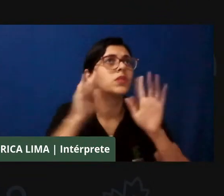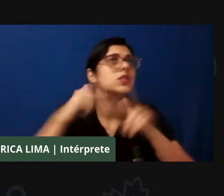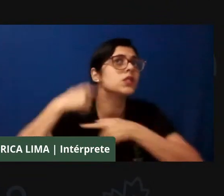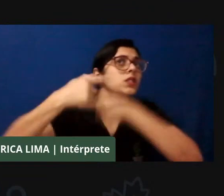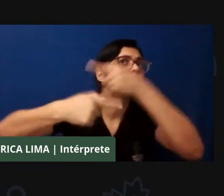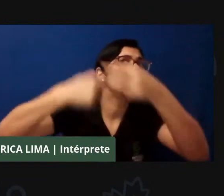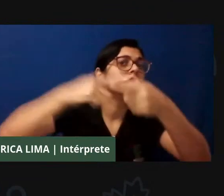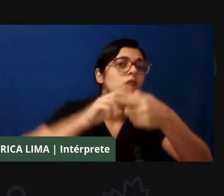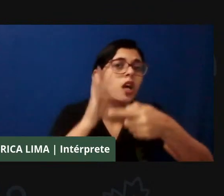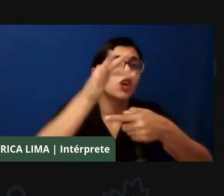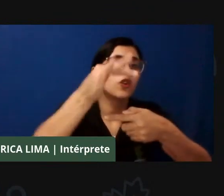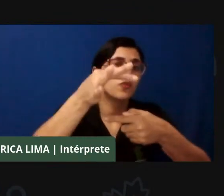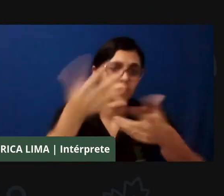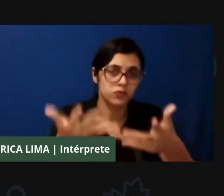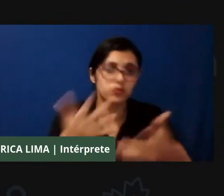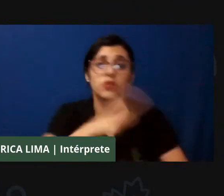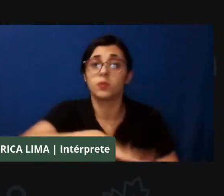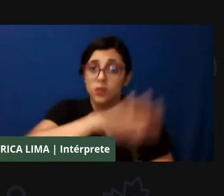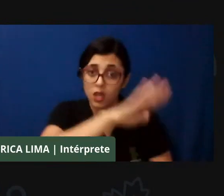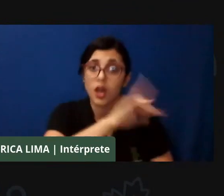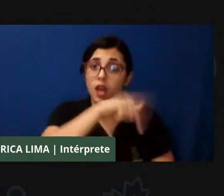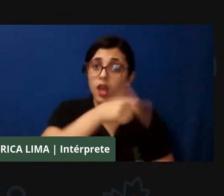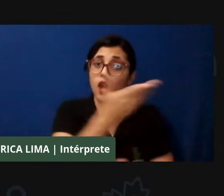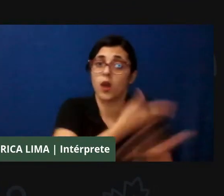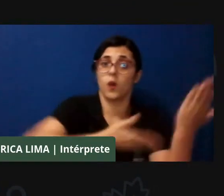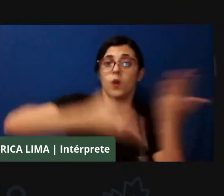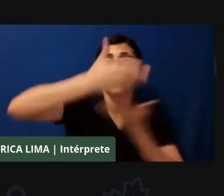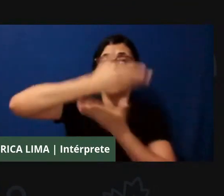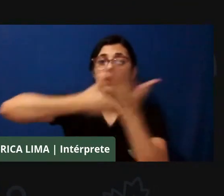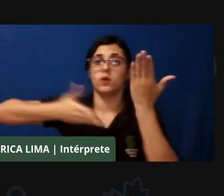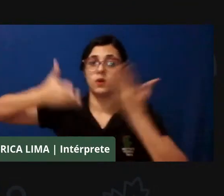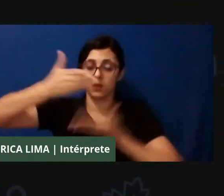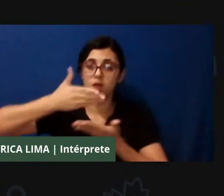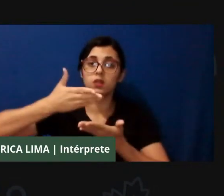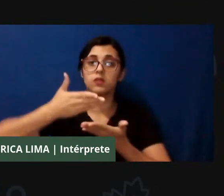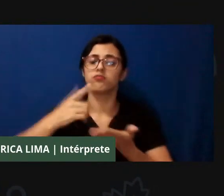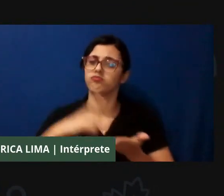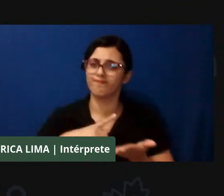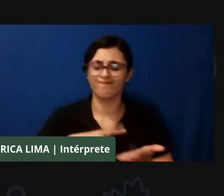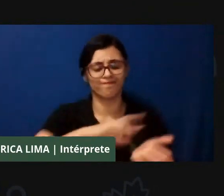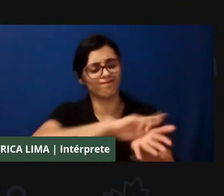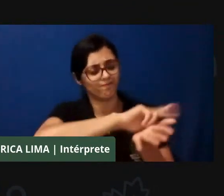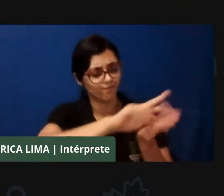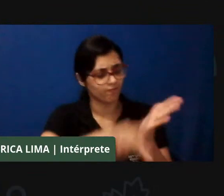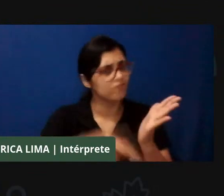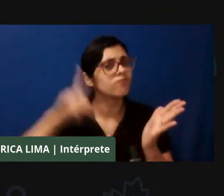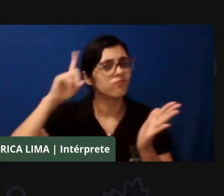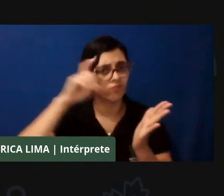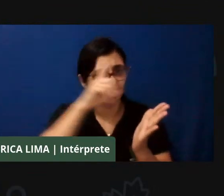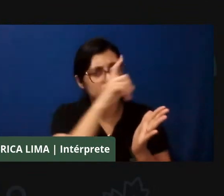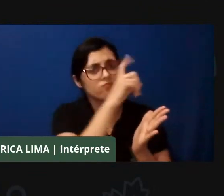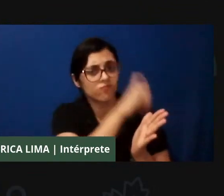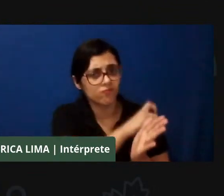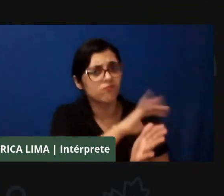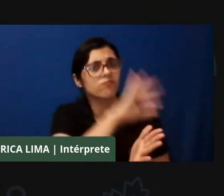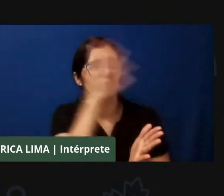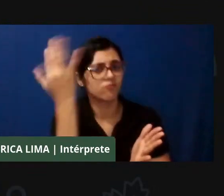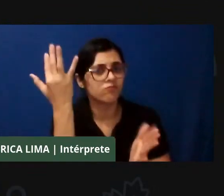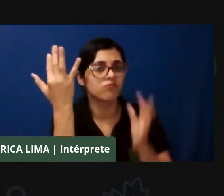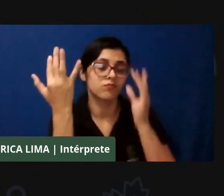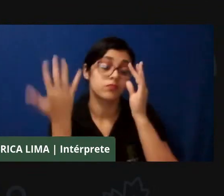gente chama de espaço coletivo, vem enfrentando muitas adversidades. E essa